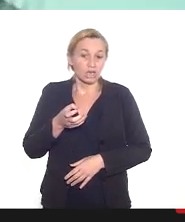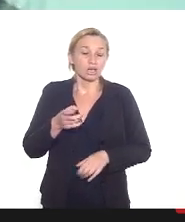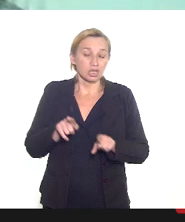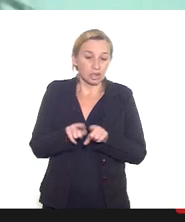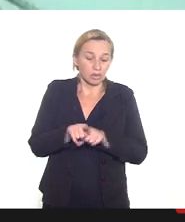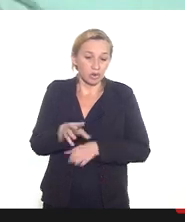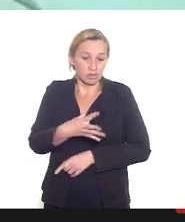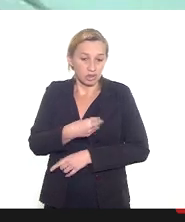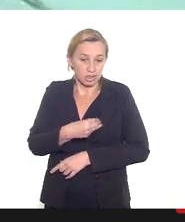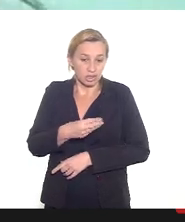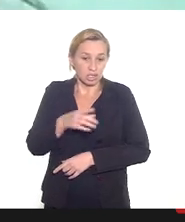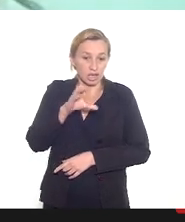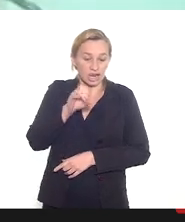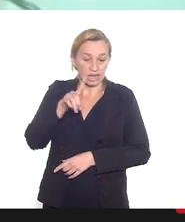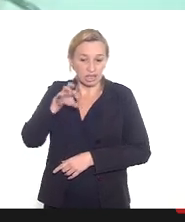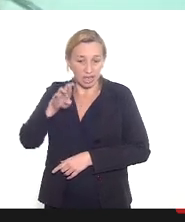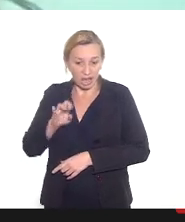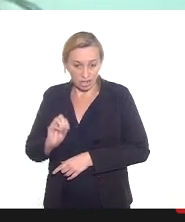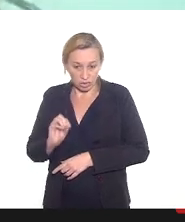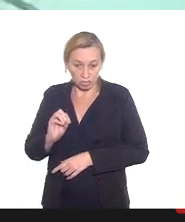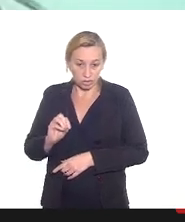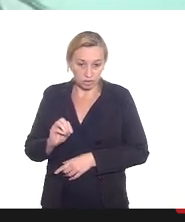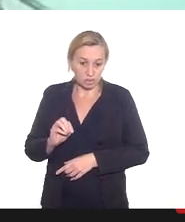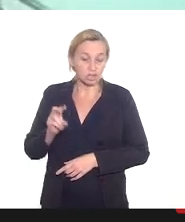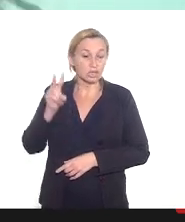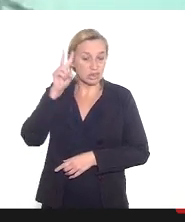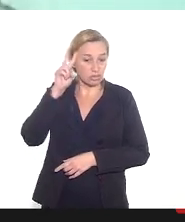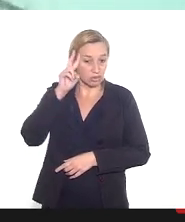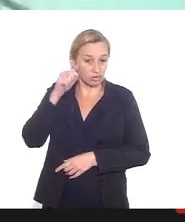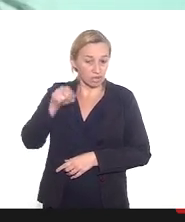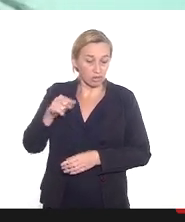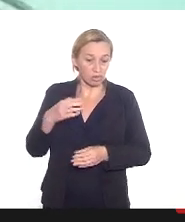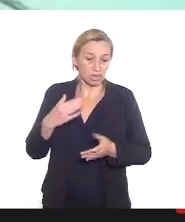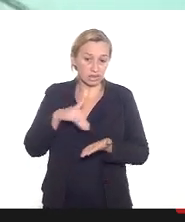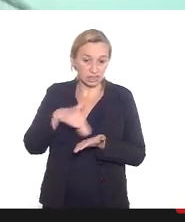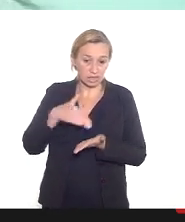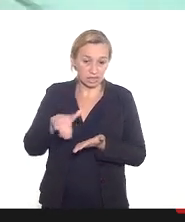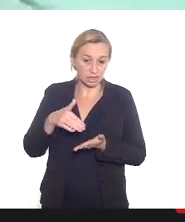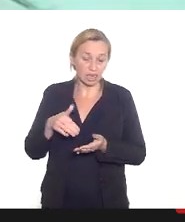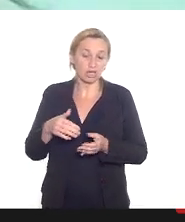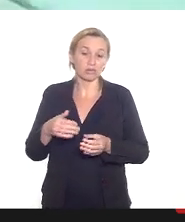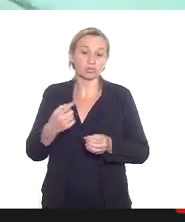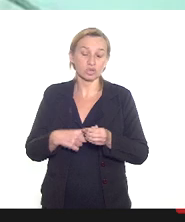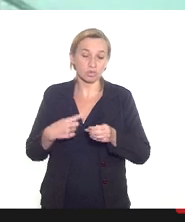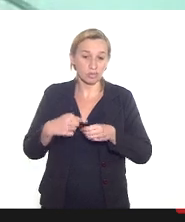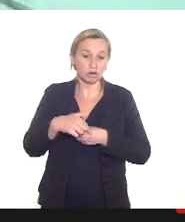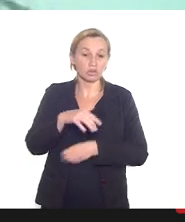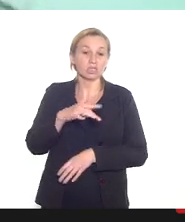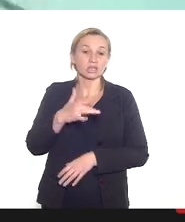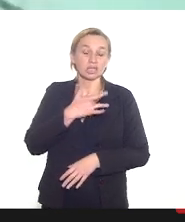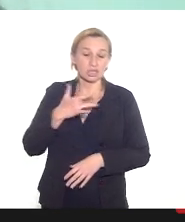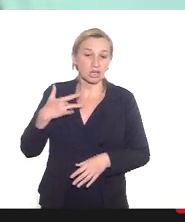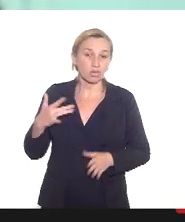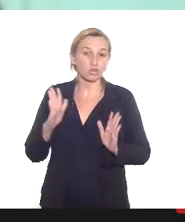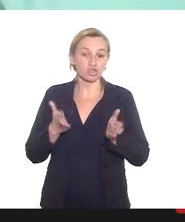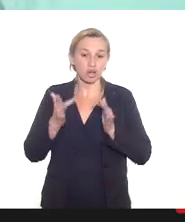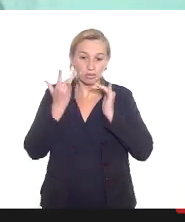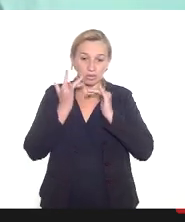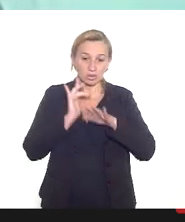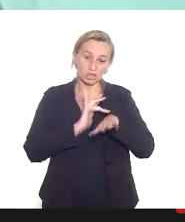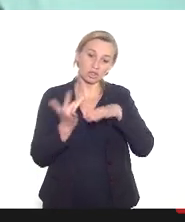calendário a partir de segunda-feira pelo Secretário Municipal de Saúde e que está disponível nas redes sociais da Secretaria